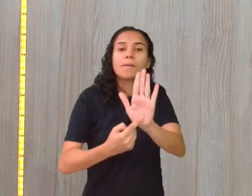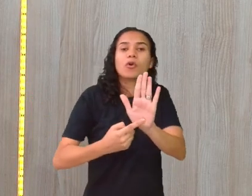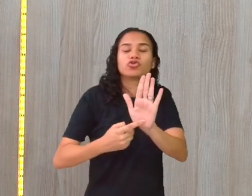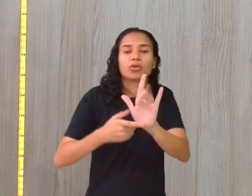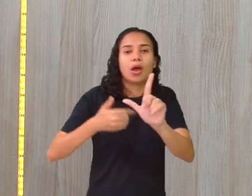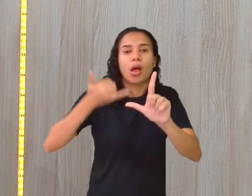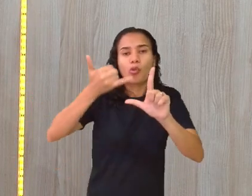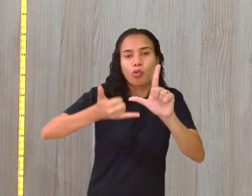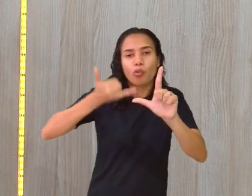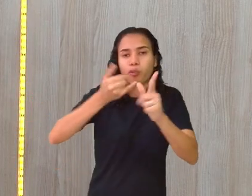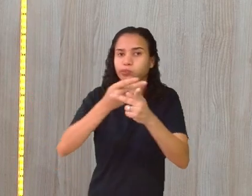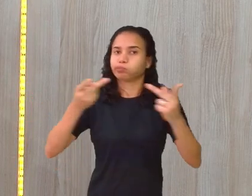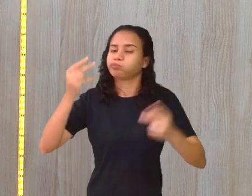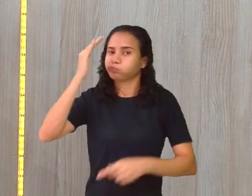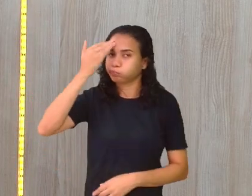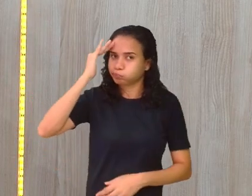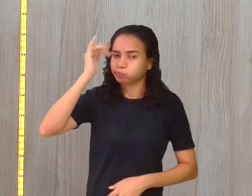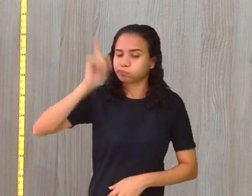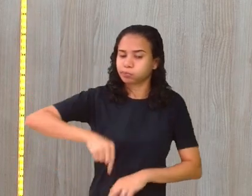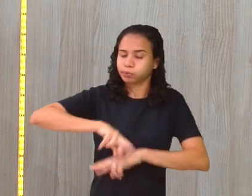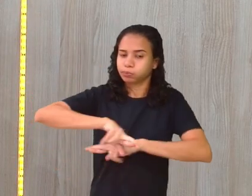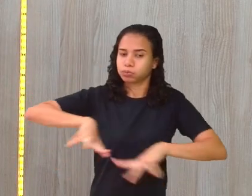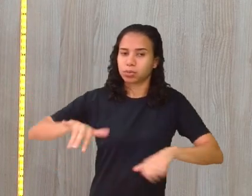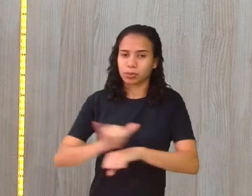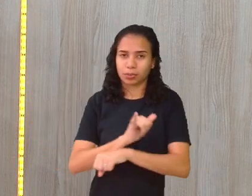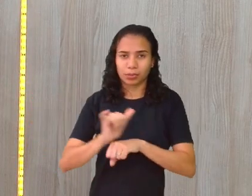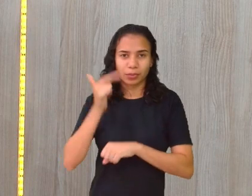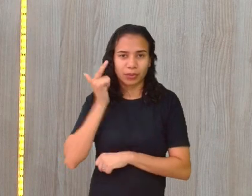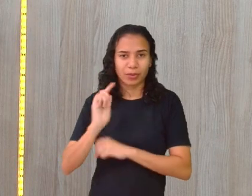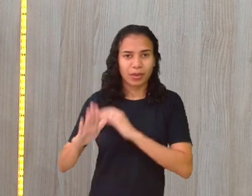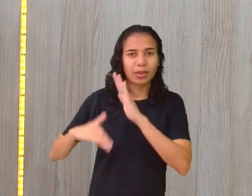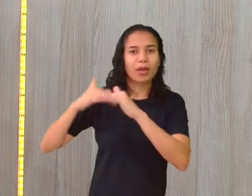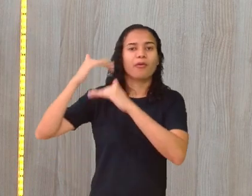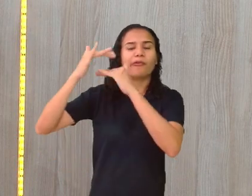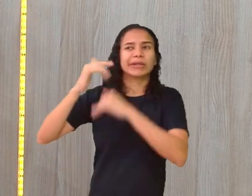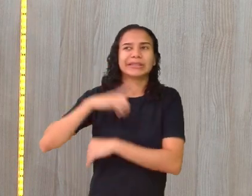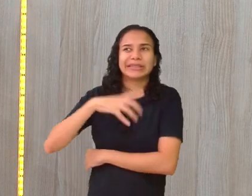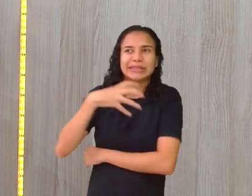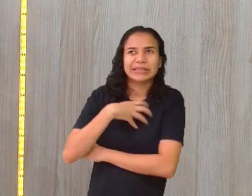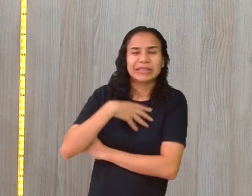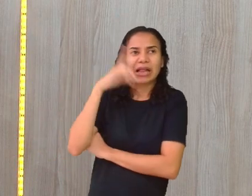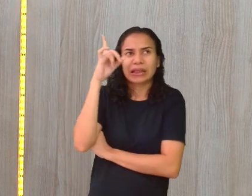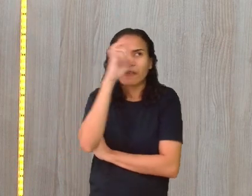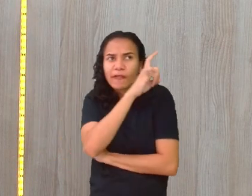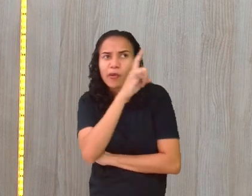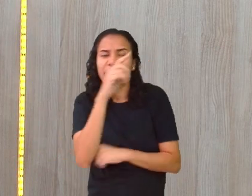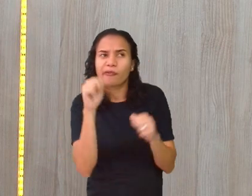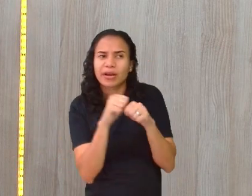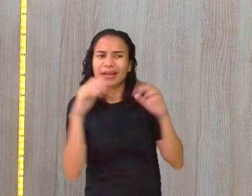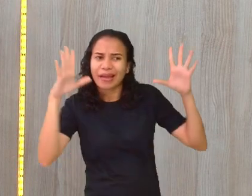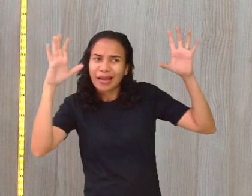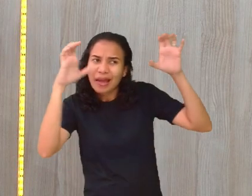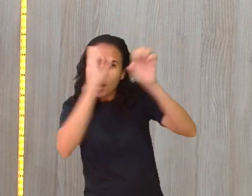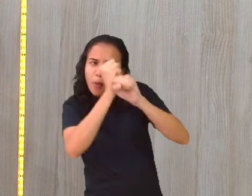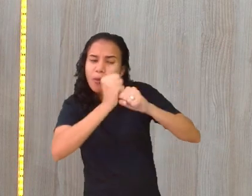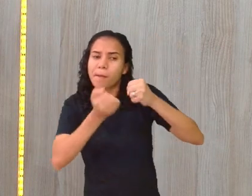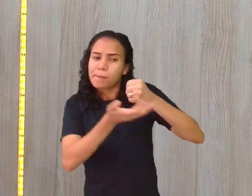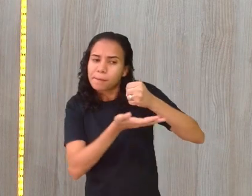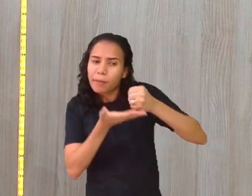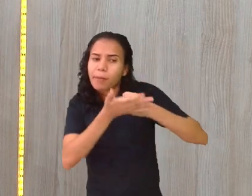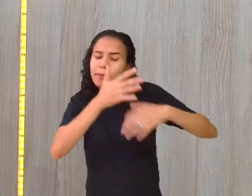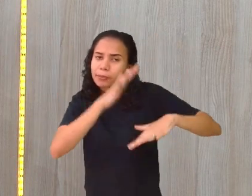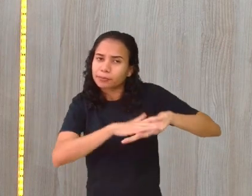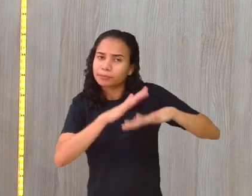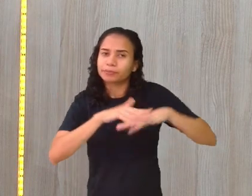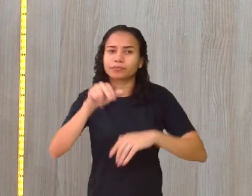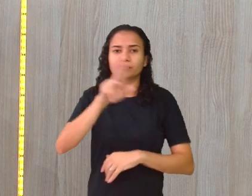lúdica, para que vocês entendam. Então, também é uma outra maneira de você desenvolver. Se você está com dificuldade de fazer operações básicas, digamos, operações